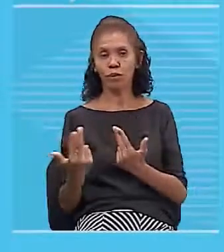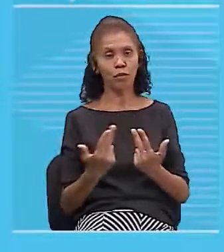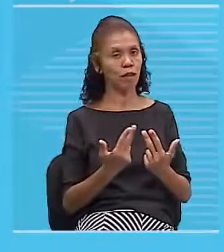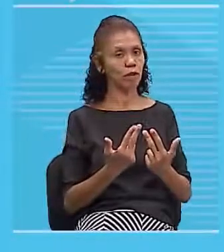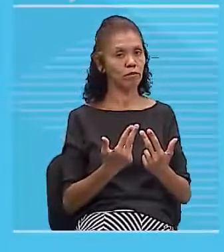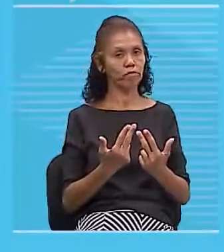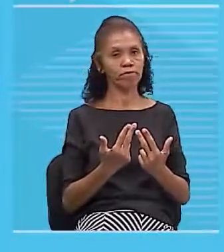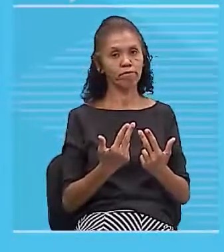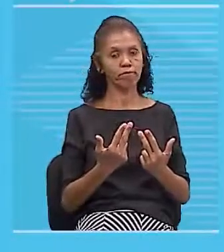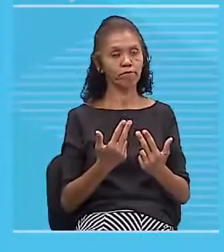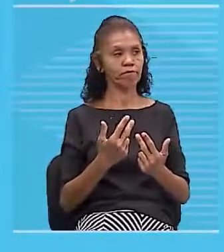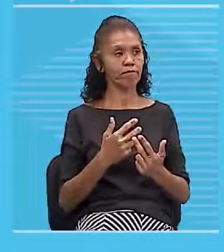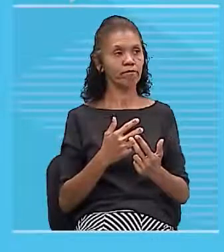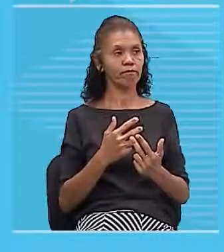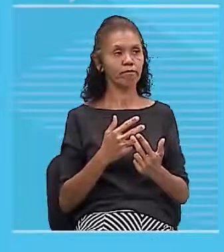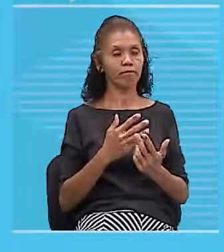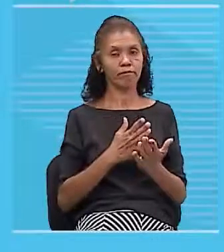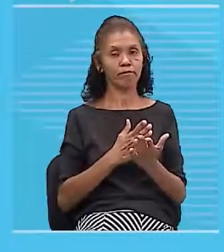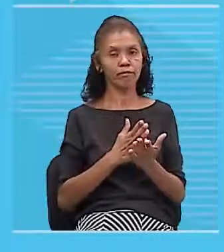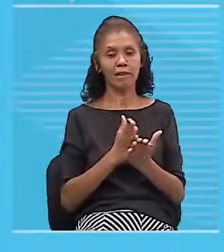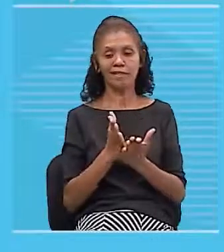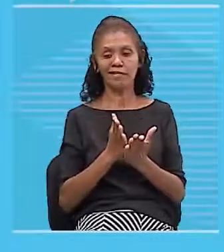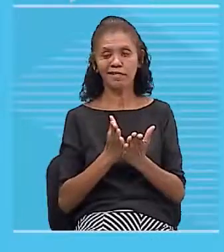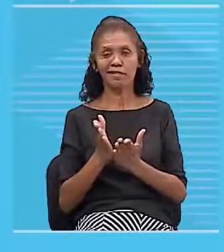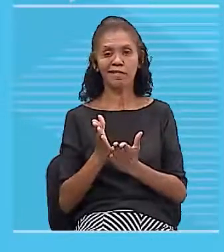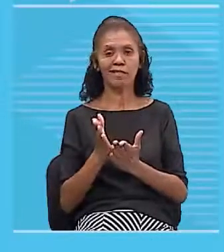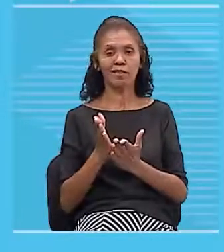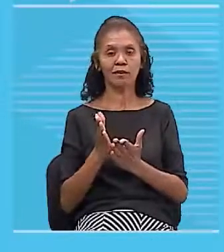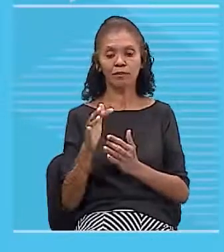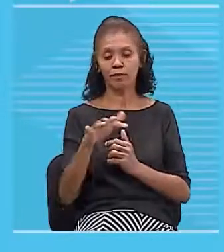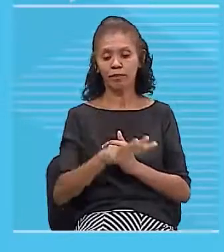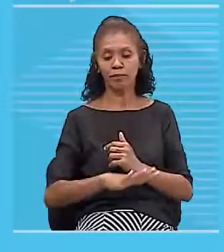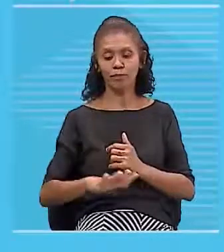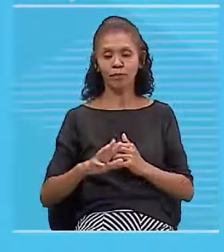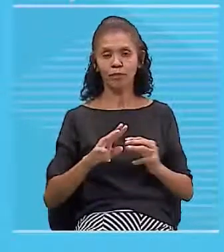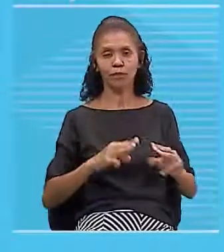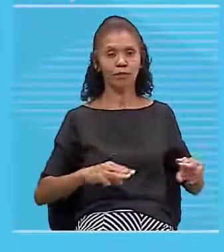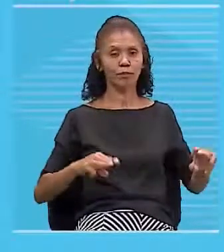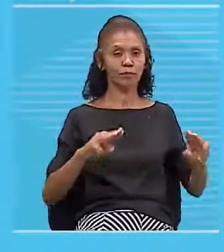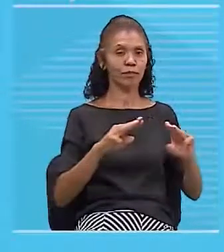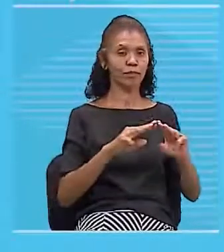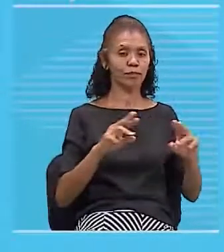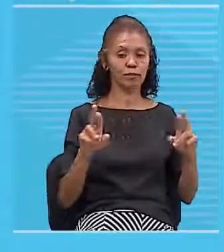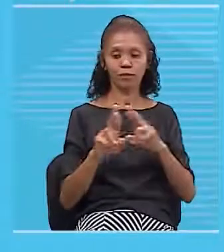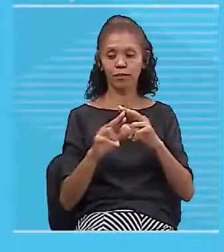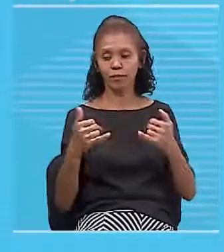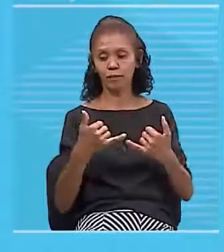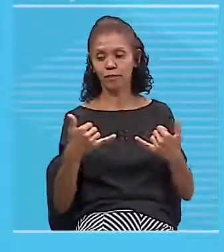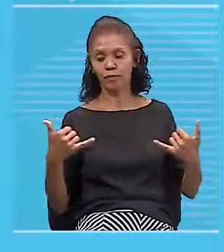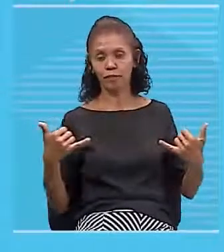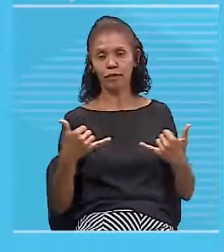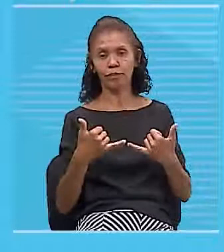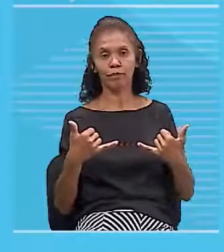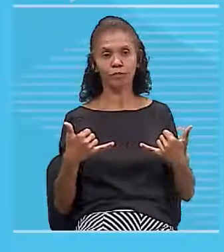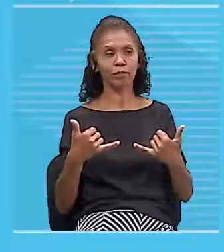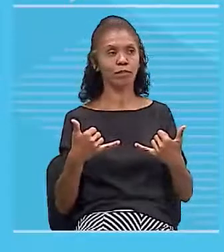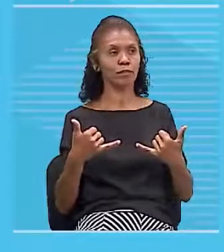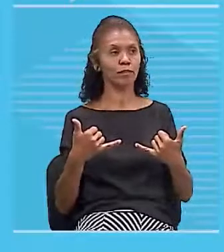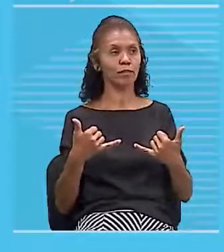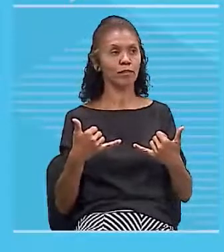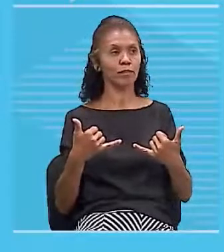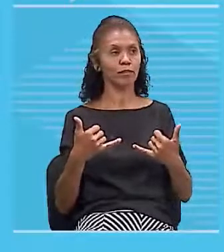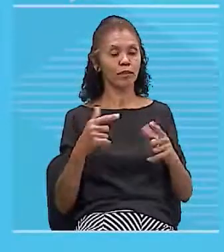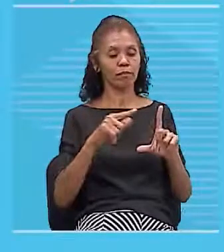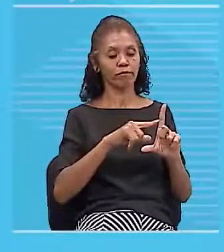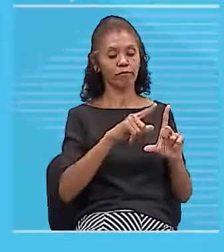a direção do campo magnético em relação ao fio é formar um